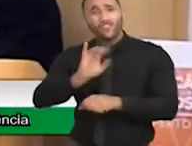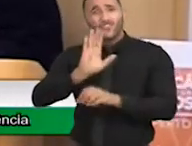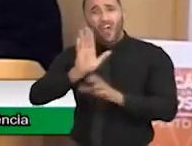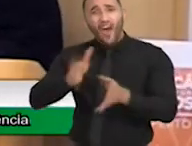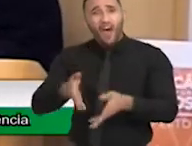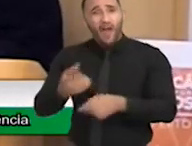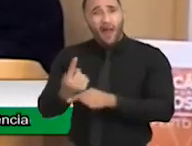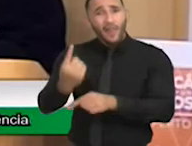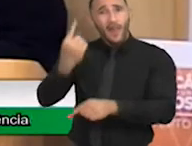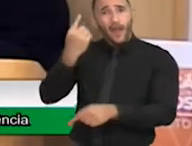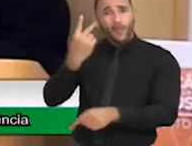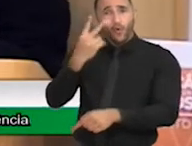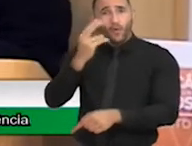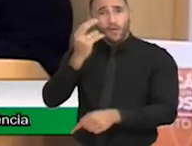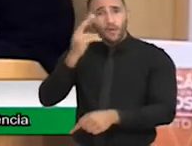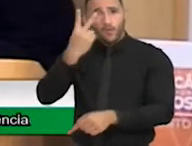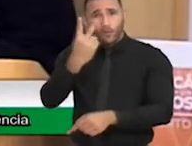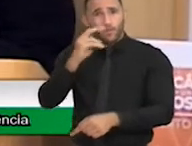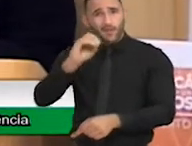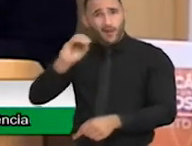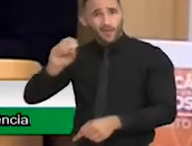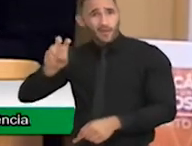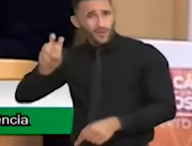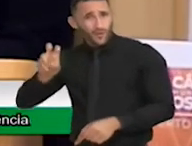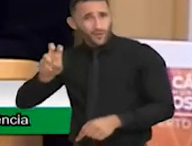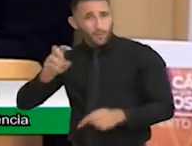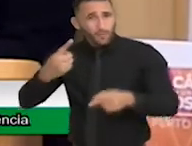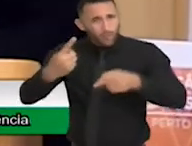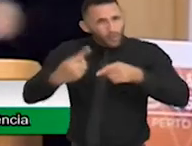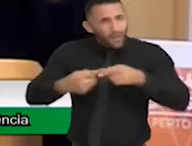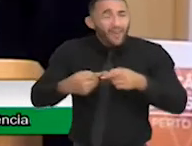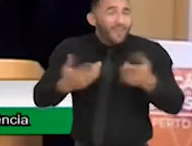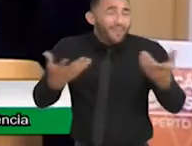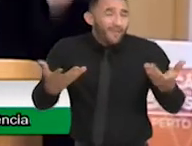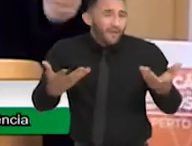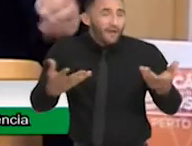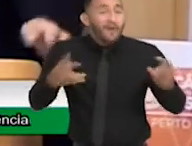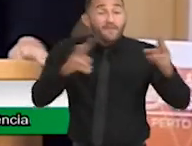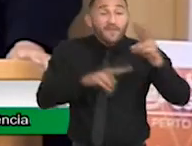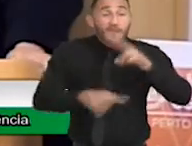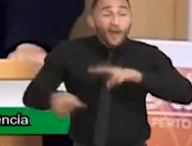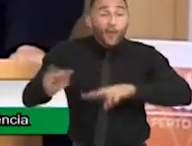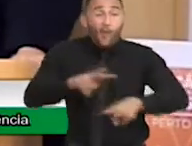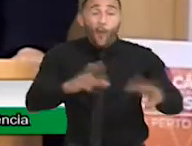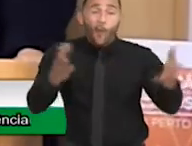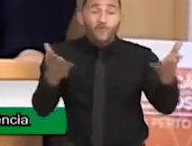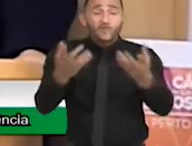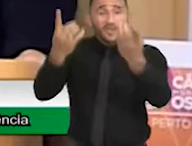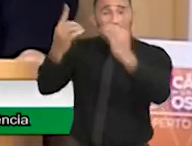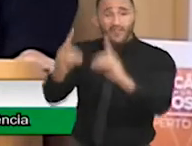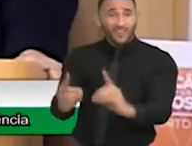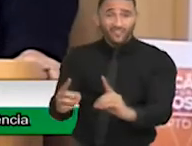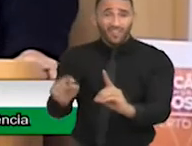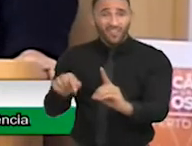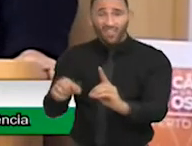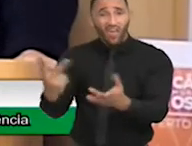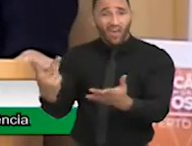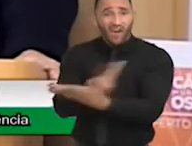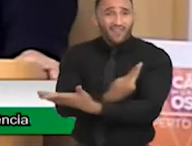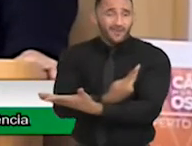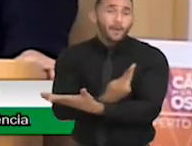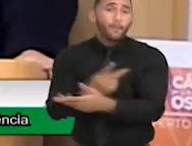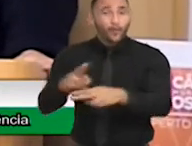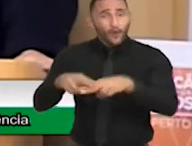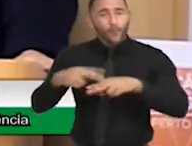Porque a visão está errada. A visão de deficiência está errada. Então, é isso que eu